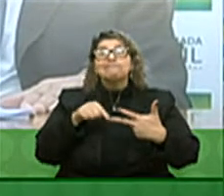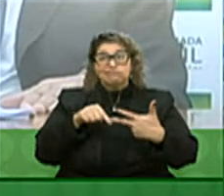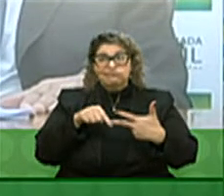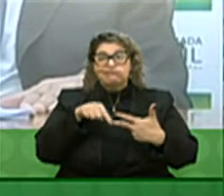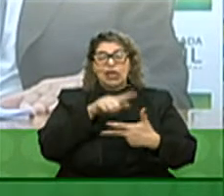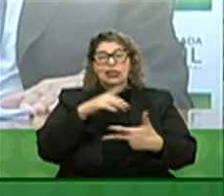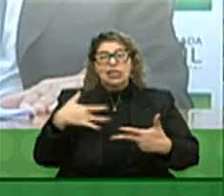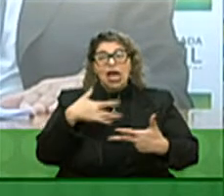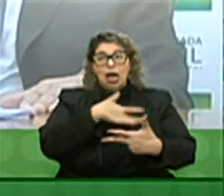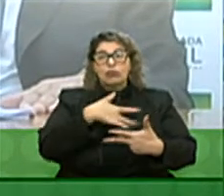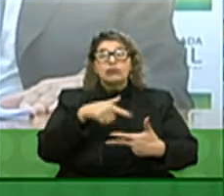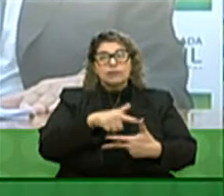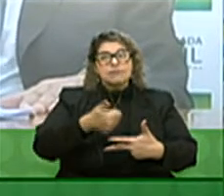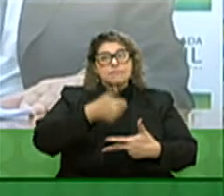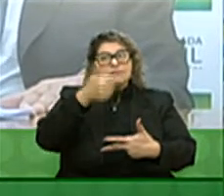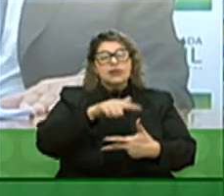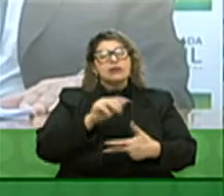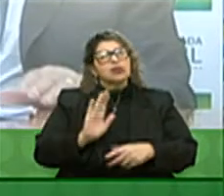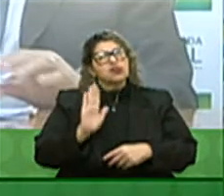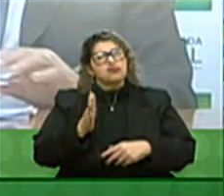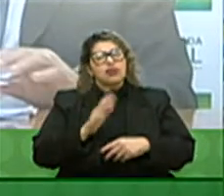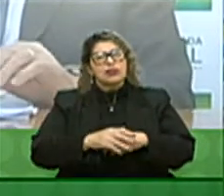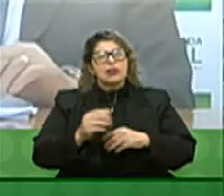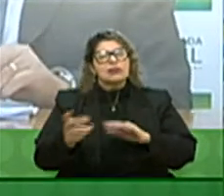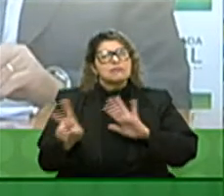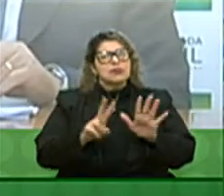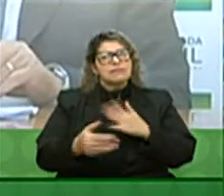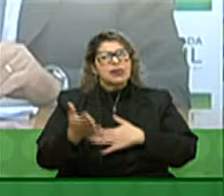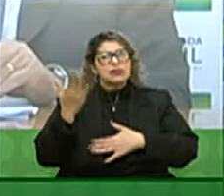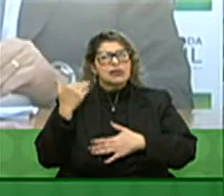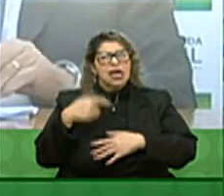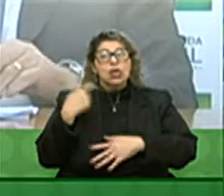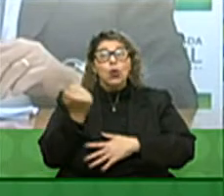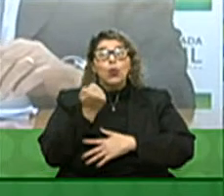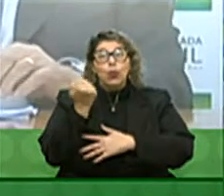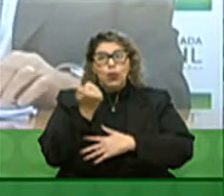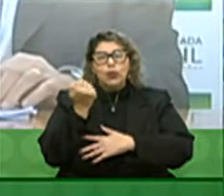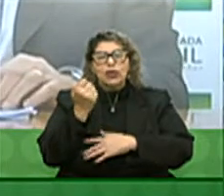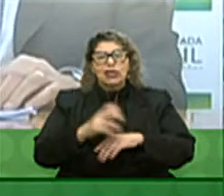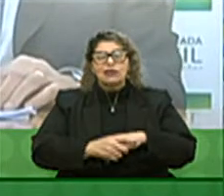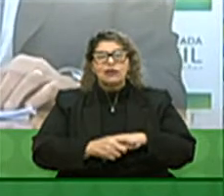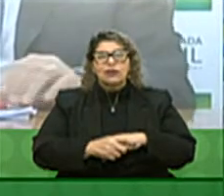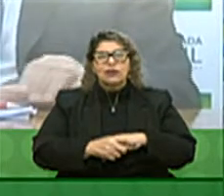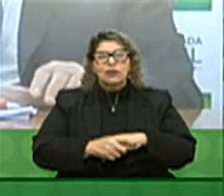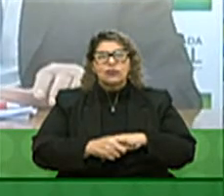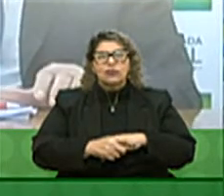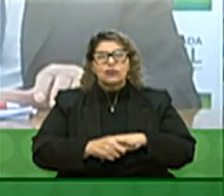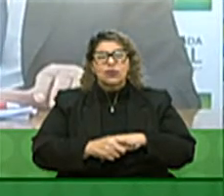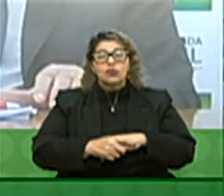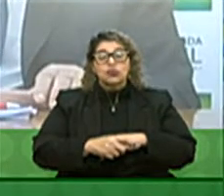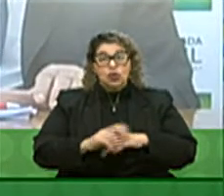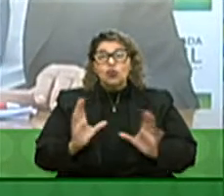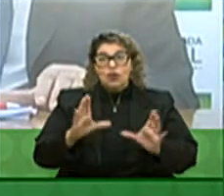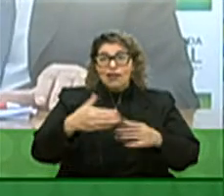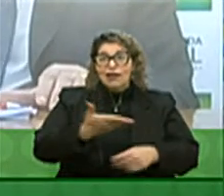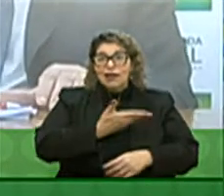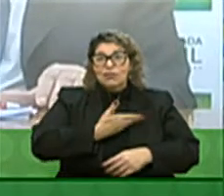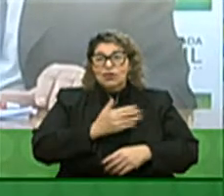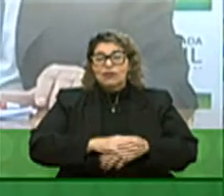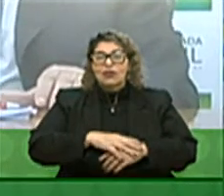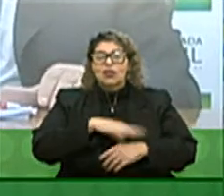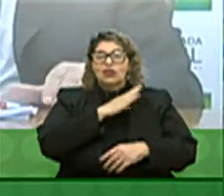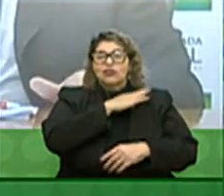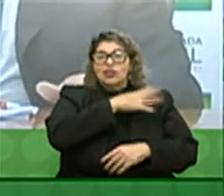na saúde inclusive nós recebemos na semana passada aqui no Rio Grande do Sul o seu colega e amigo general